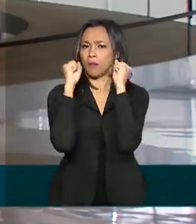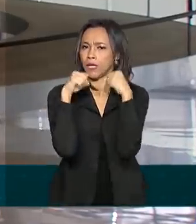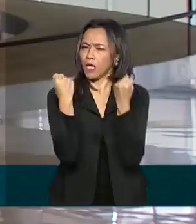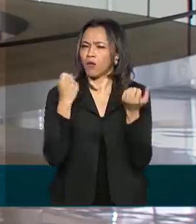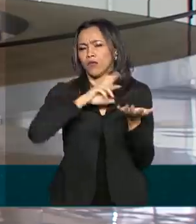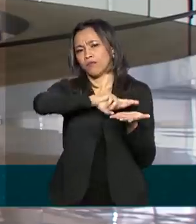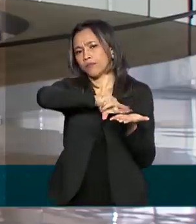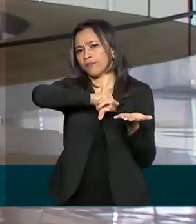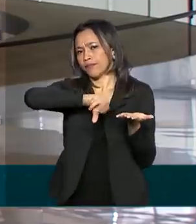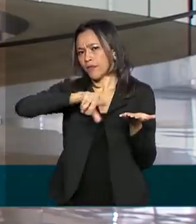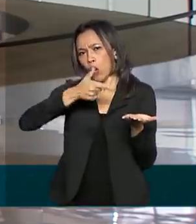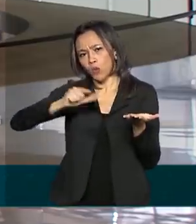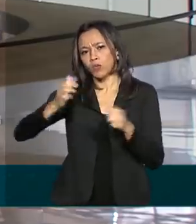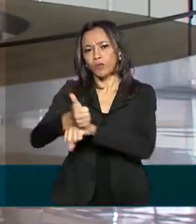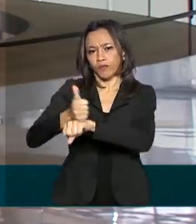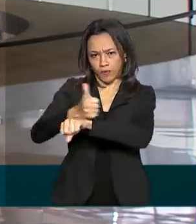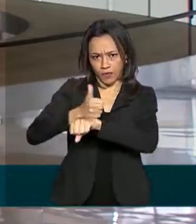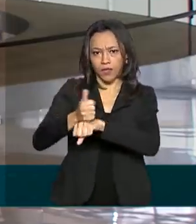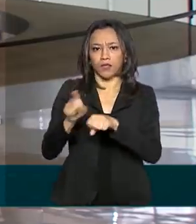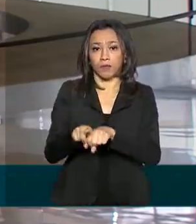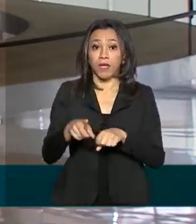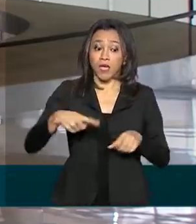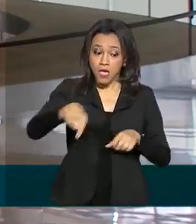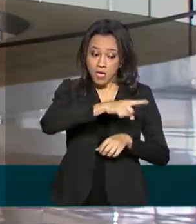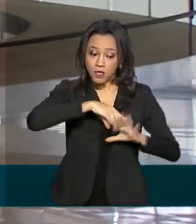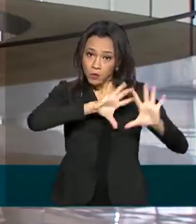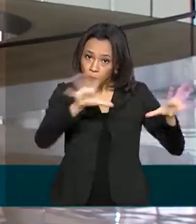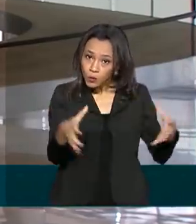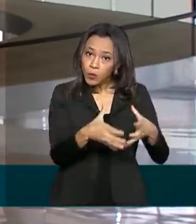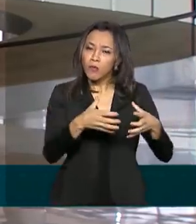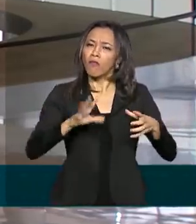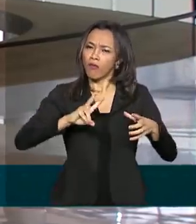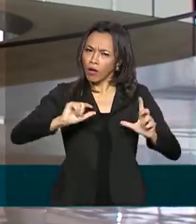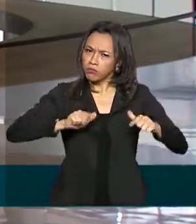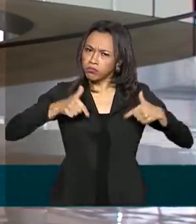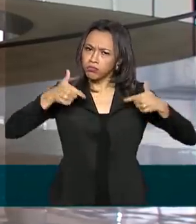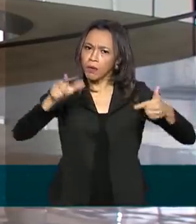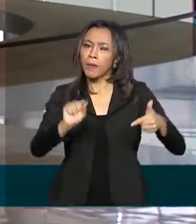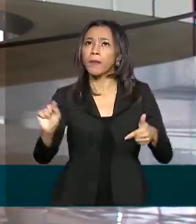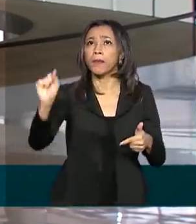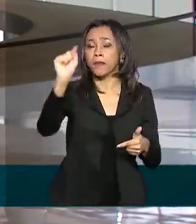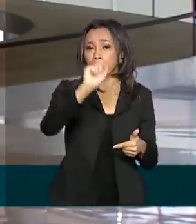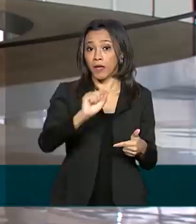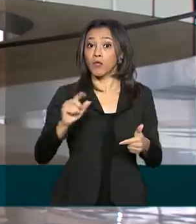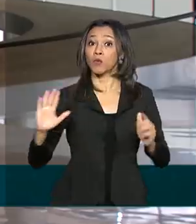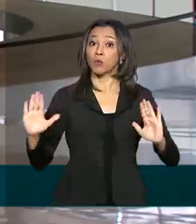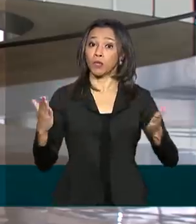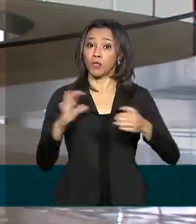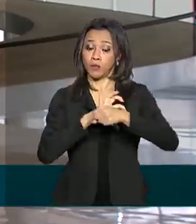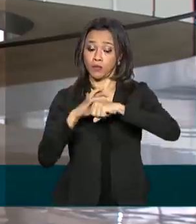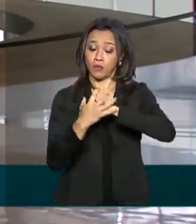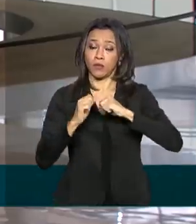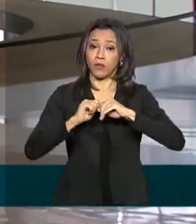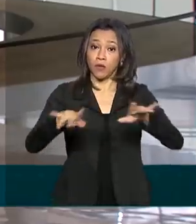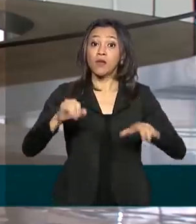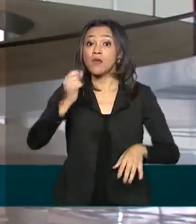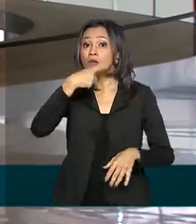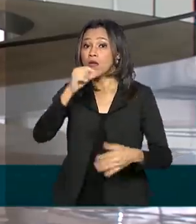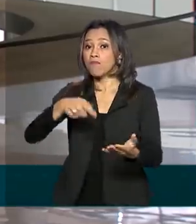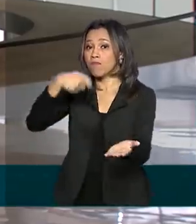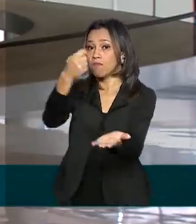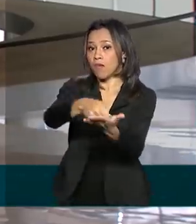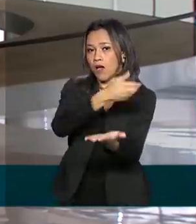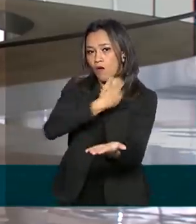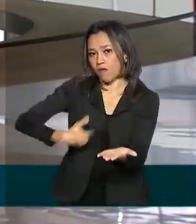entre outros profissionais. Eles vão atuar em todo o país durante a pandemia e serão pagos pelo governo